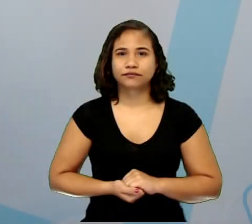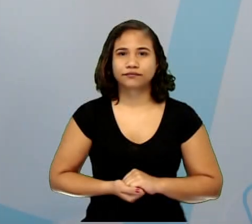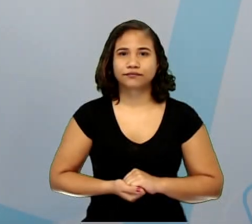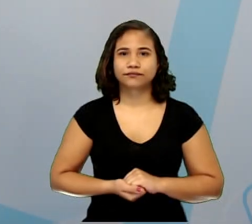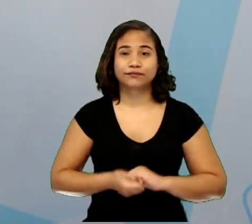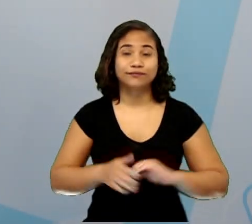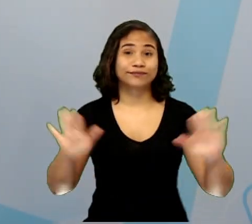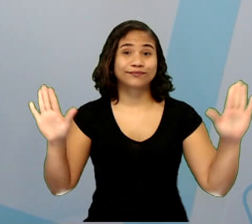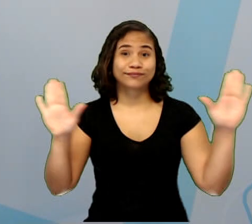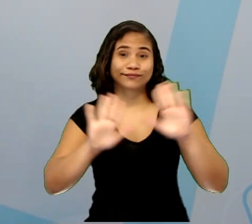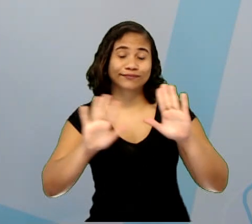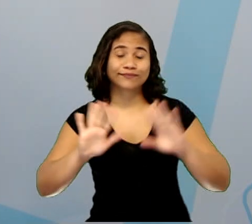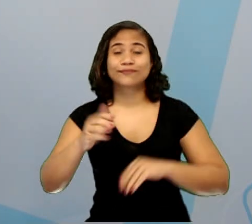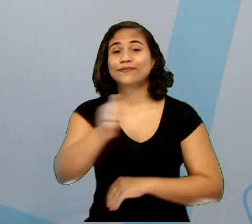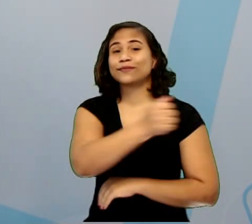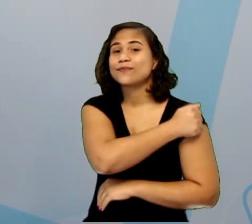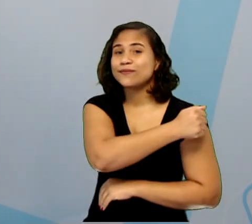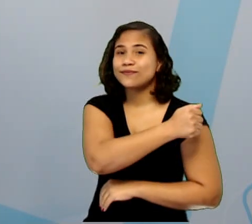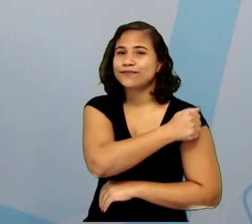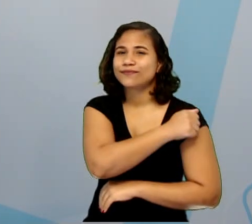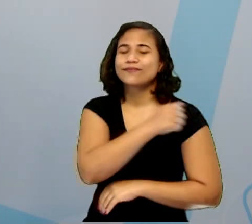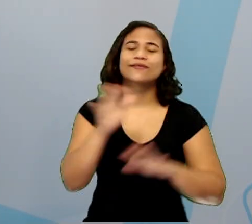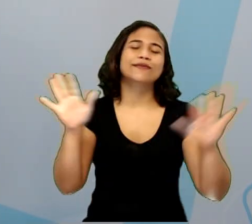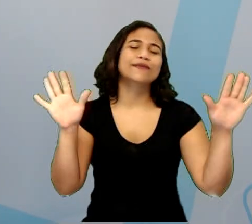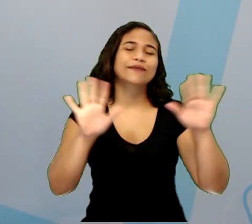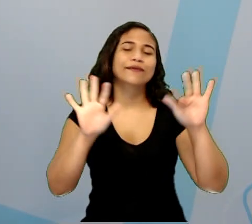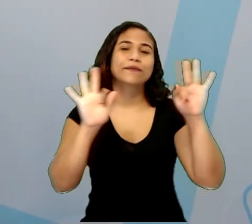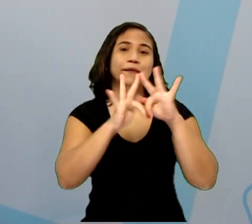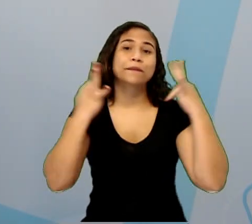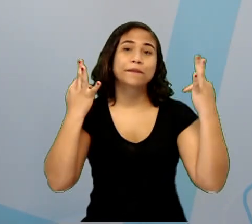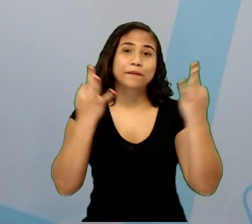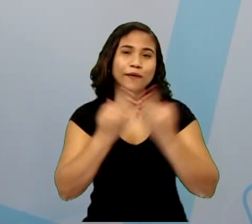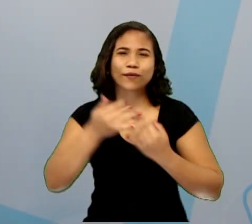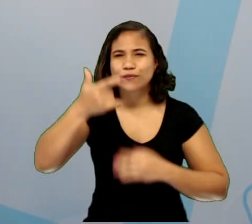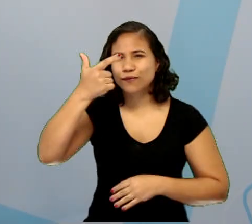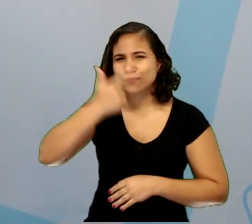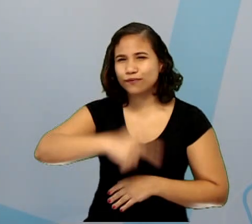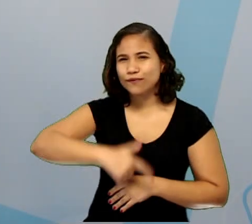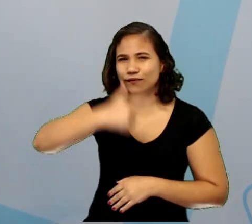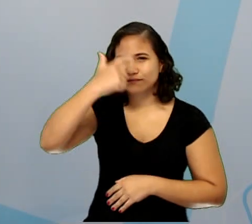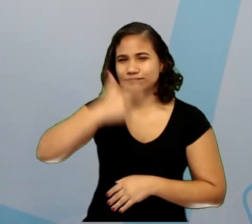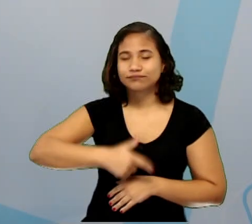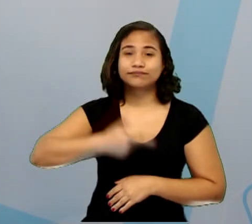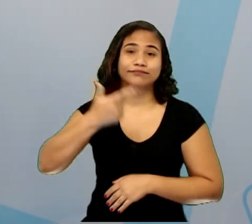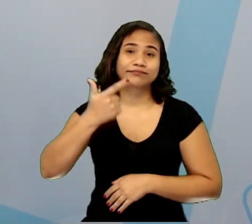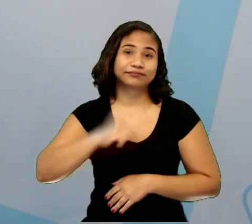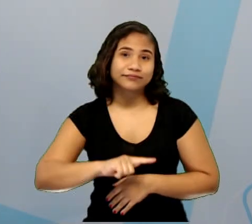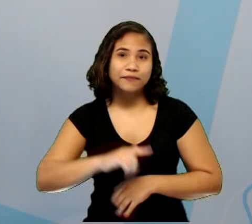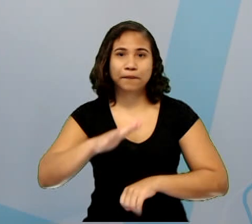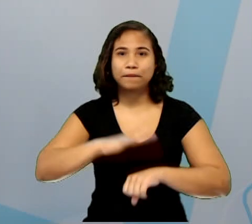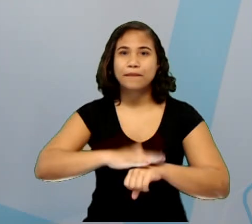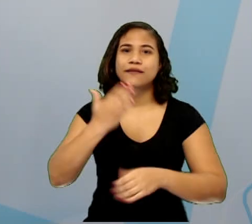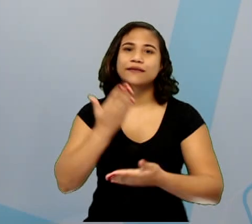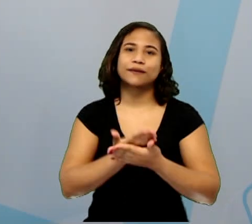Olá alunos, olá familiares, novamente nós aqui para mais uma aula de ciências